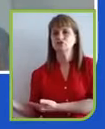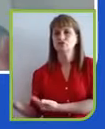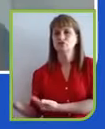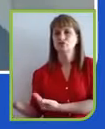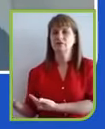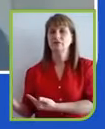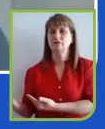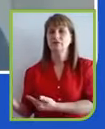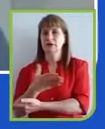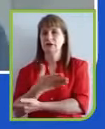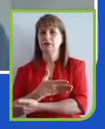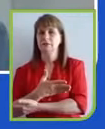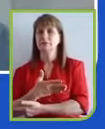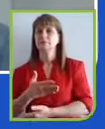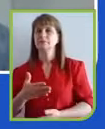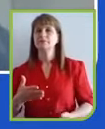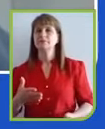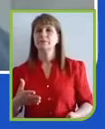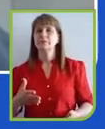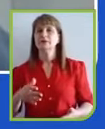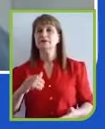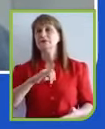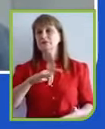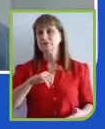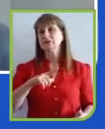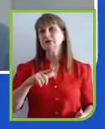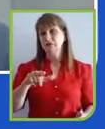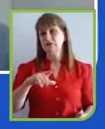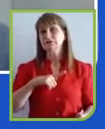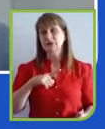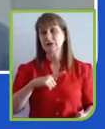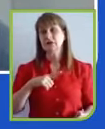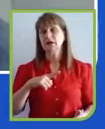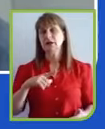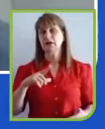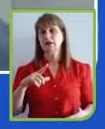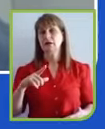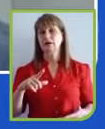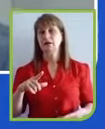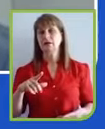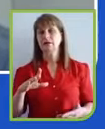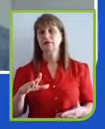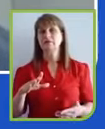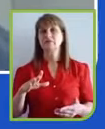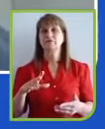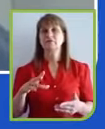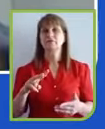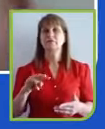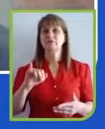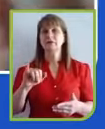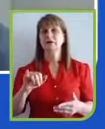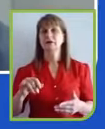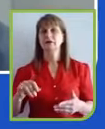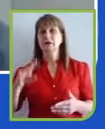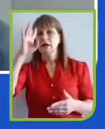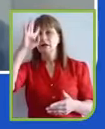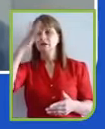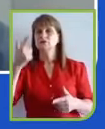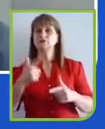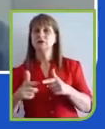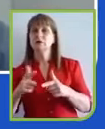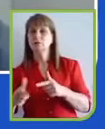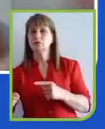empresa que, de alguma forma, utiliza químico ou plástico para a solução de algum problema socioambiental, se inscrevam nos